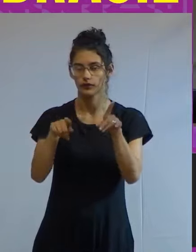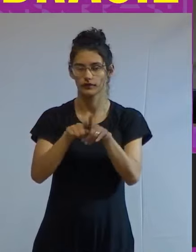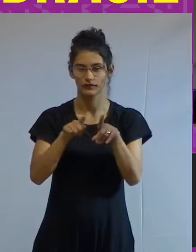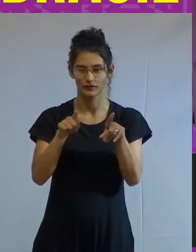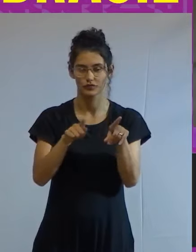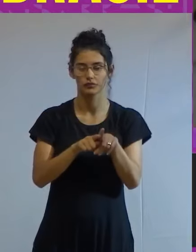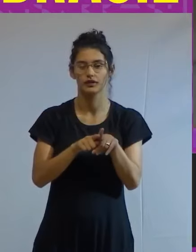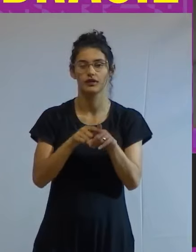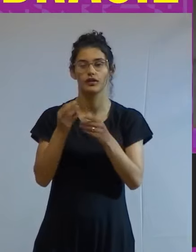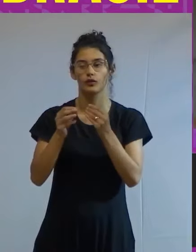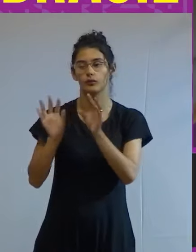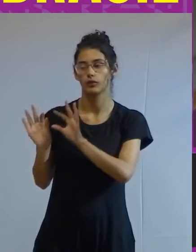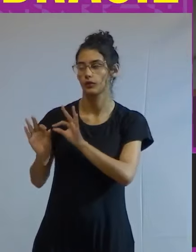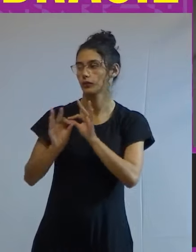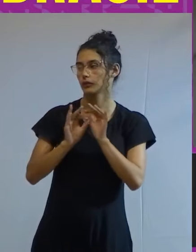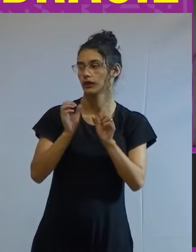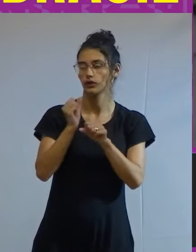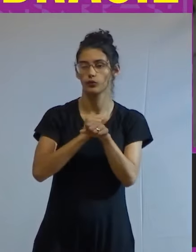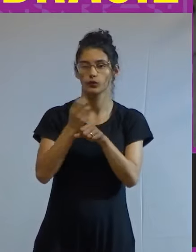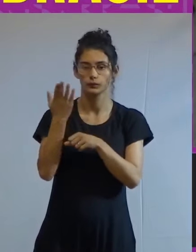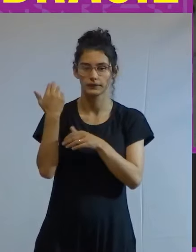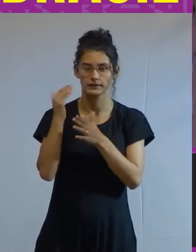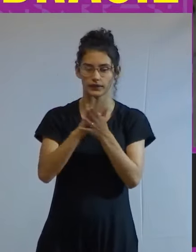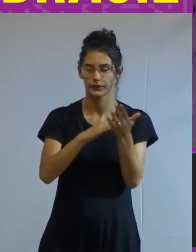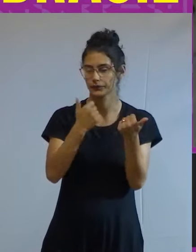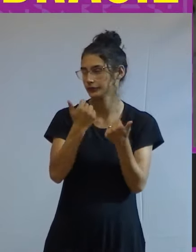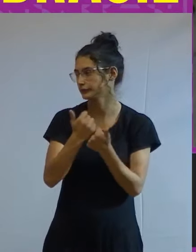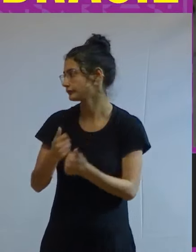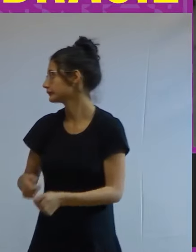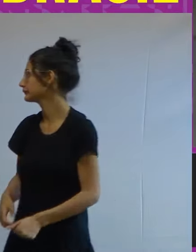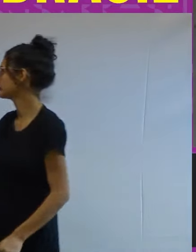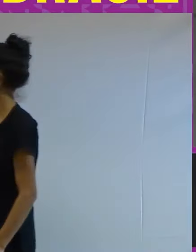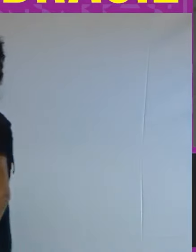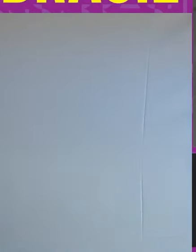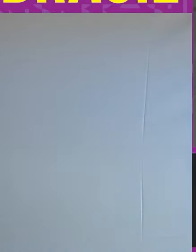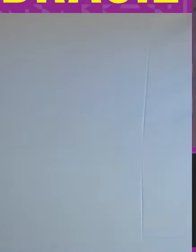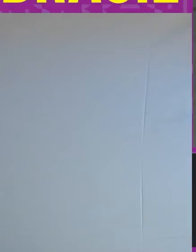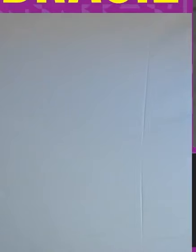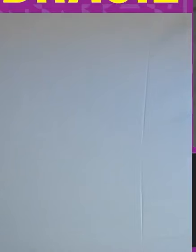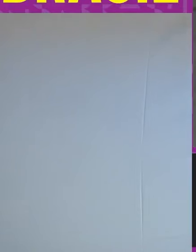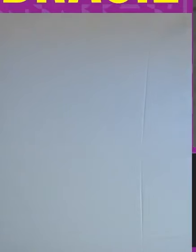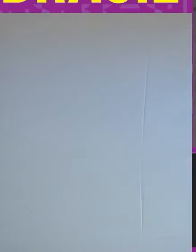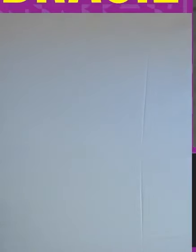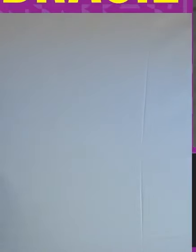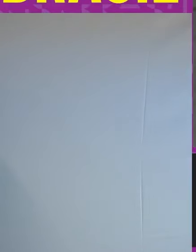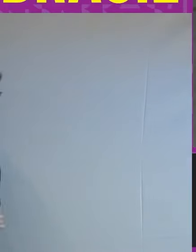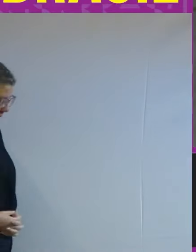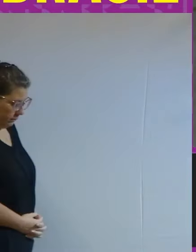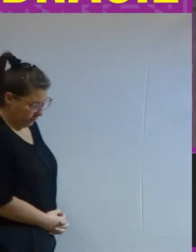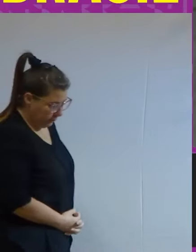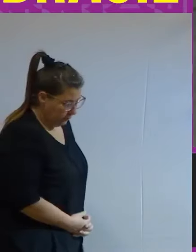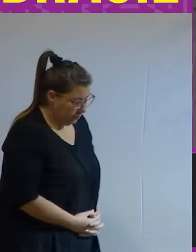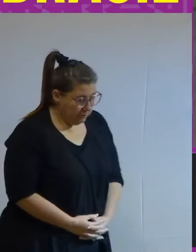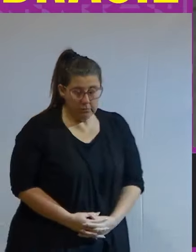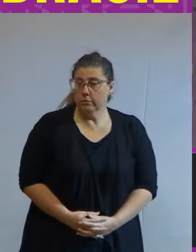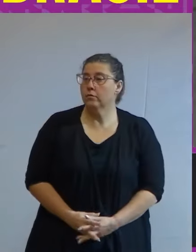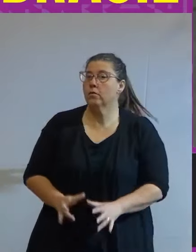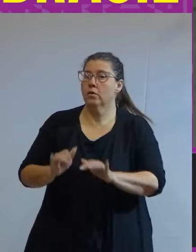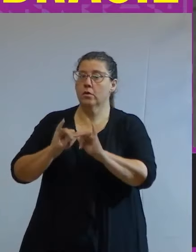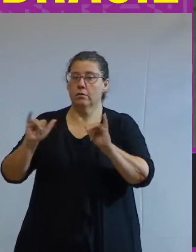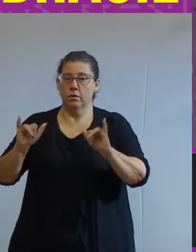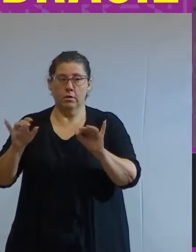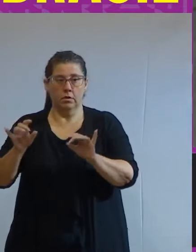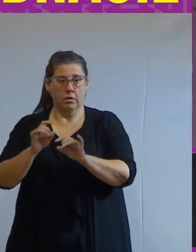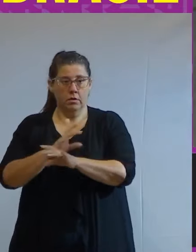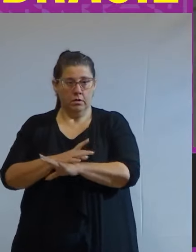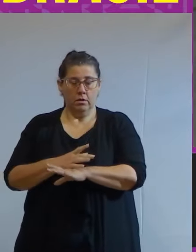como eu acompanhei o ano passado o Pensa Brasil termino dizendo o seguinte